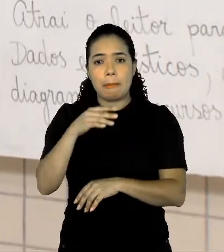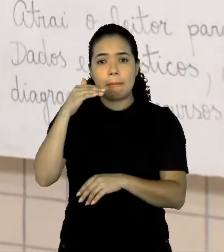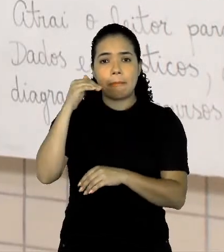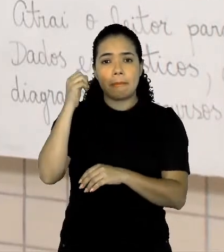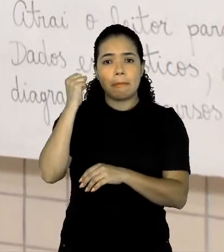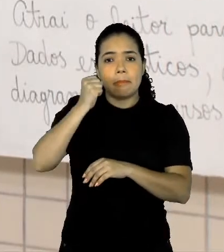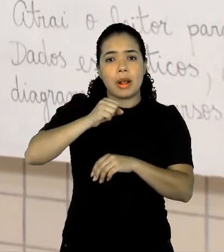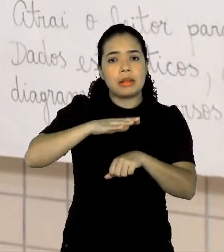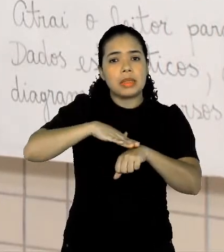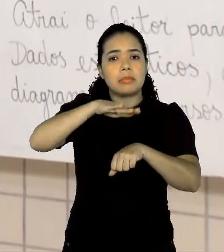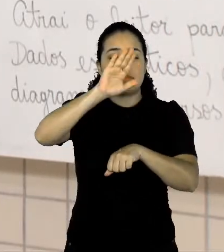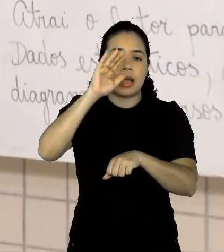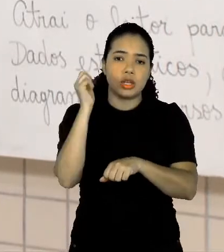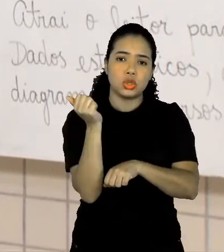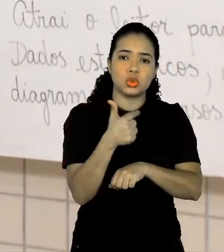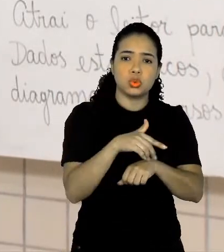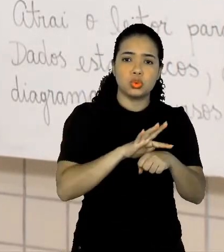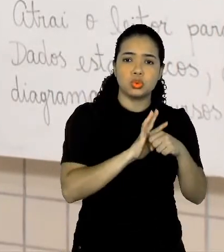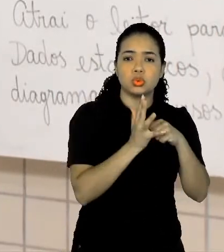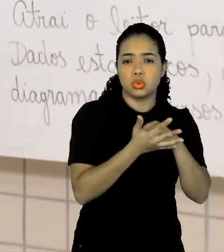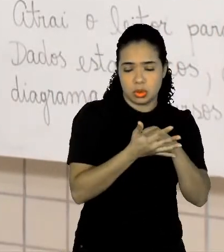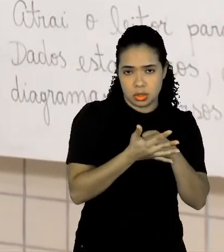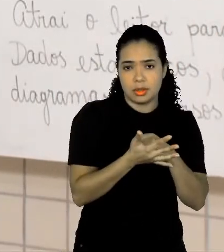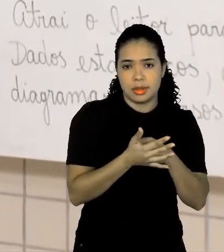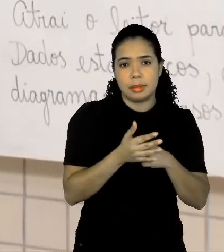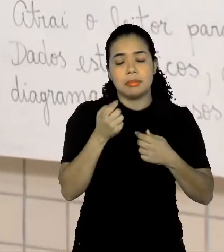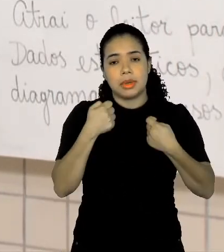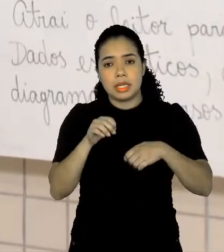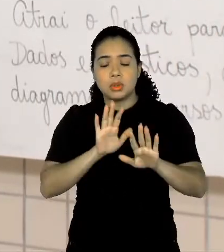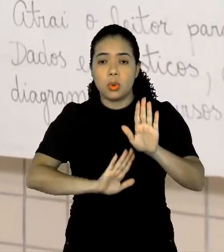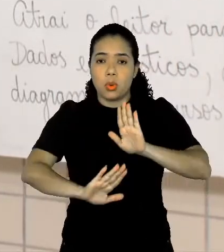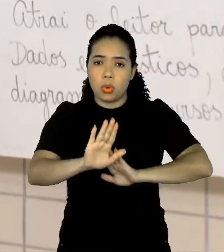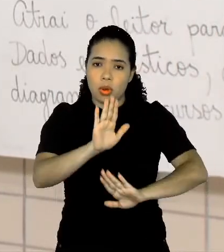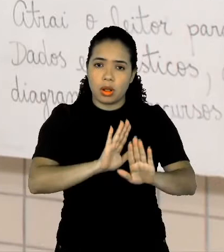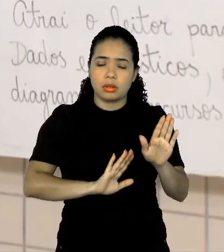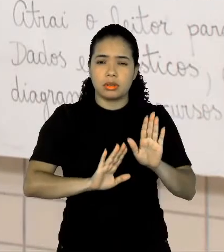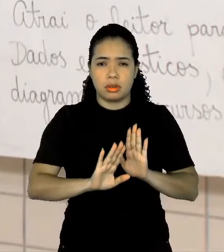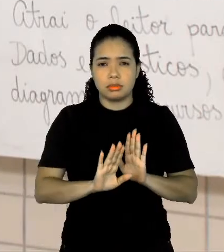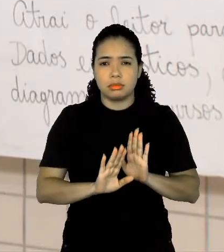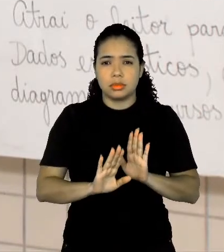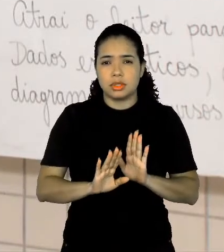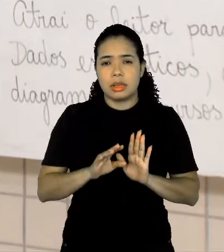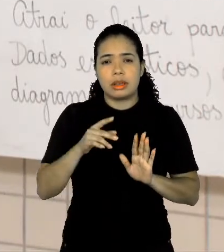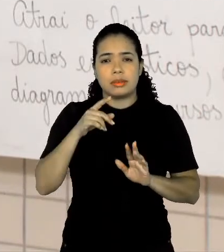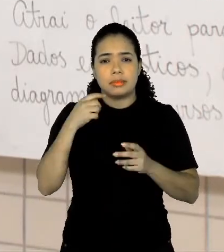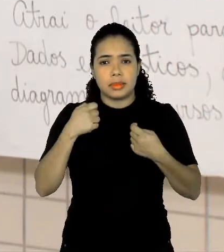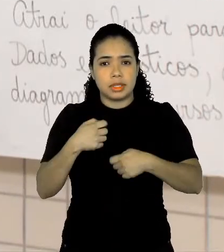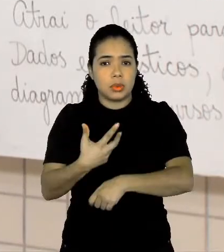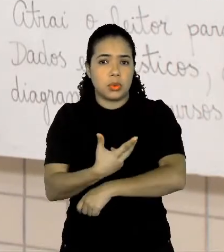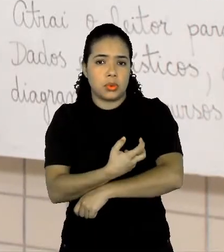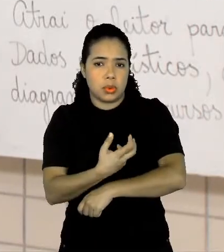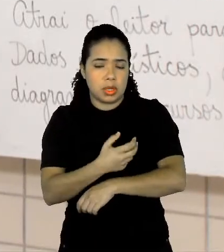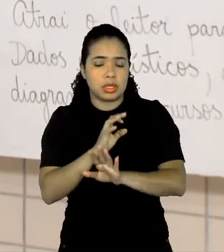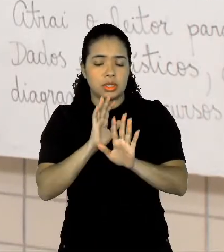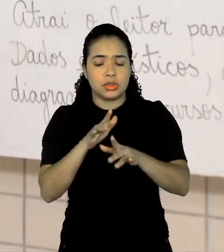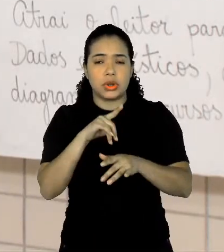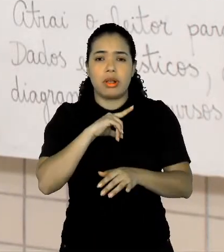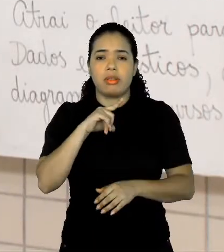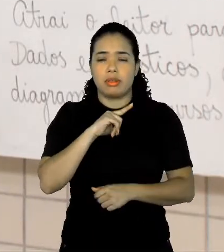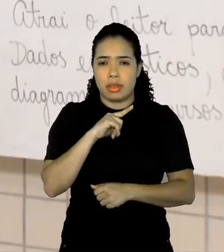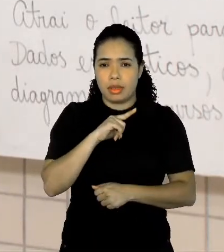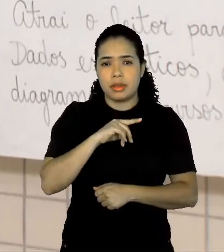outras doenças que matam, que a gente também tem que ter cuidado, né, no caso do sarampo tem a vacina, que a gente vê nas